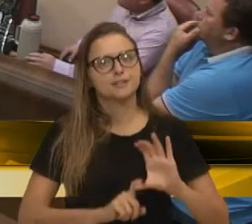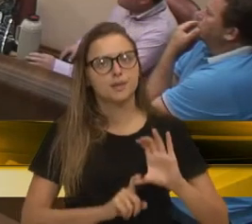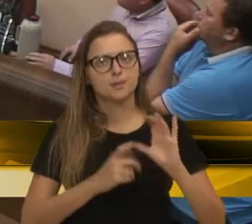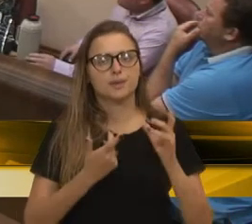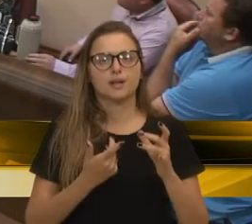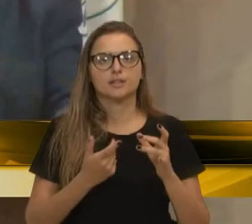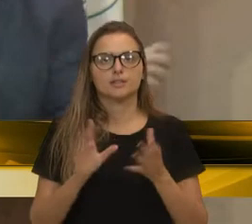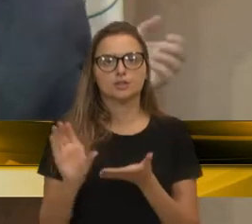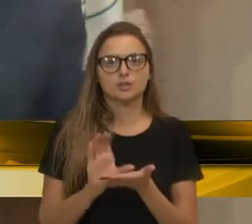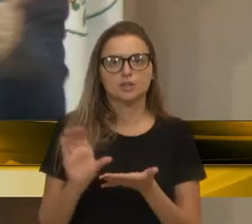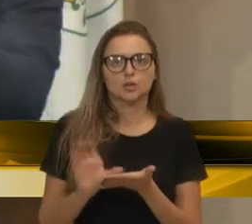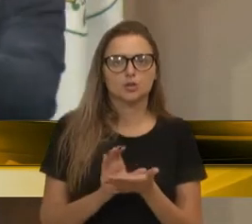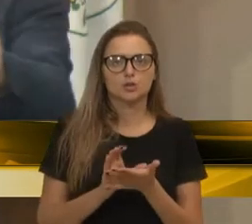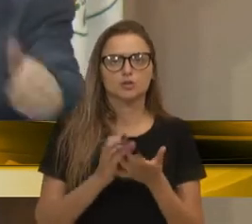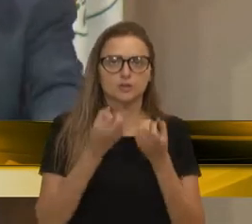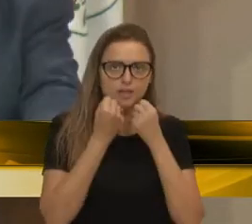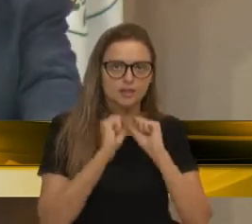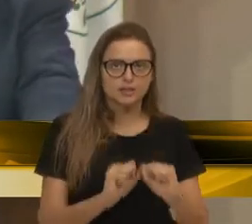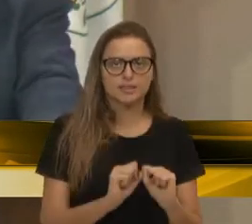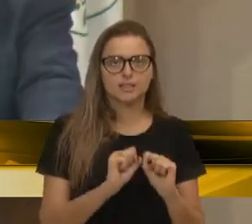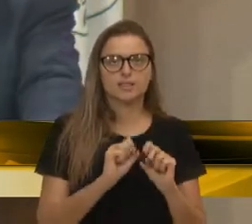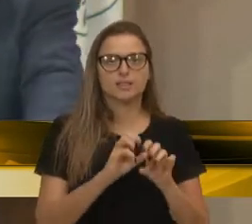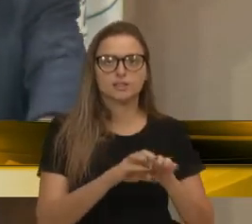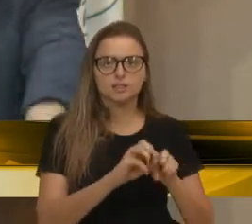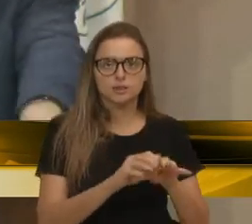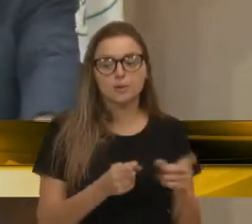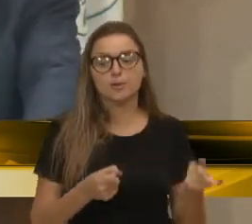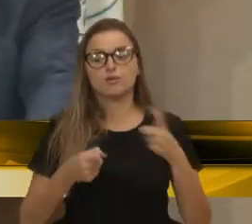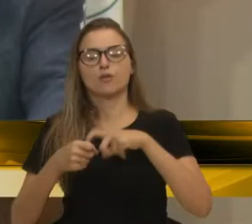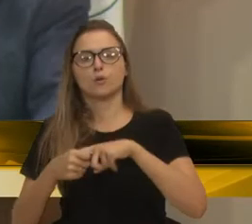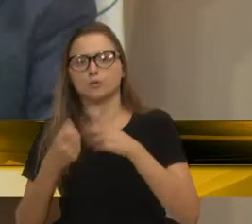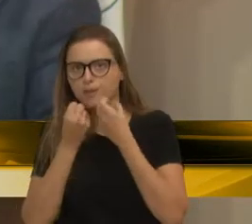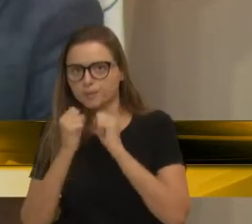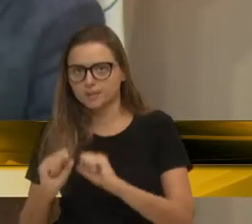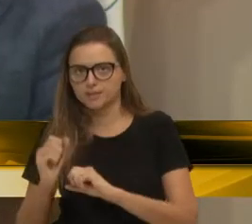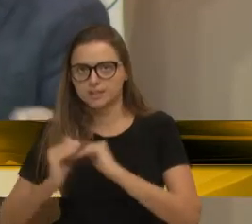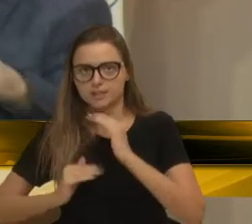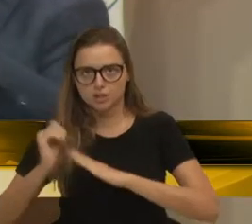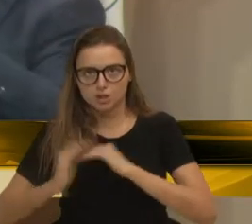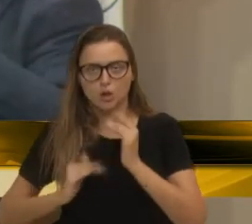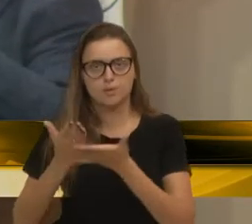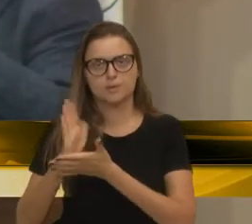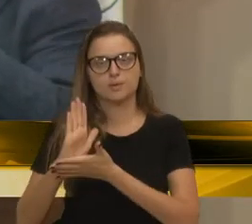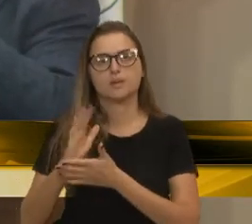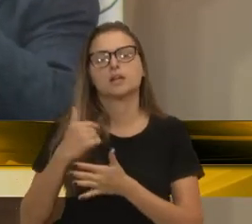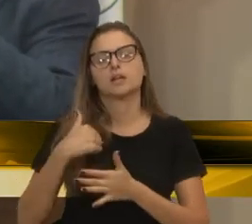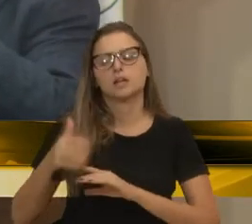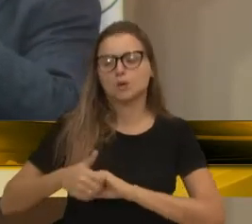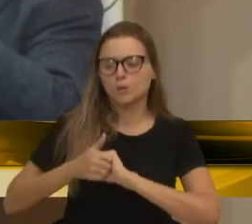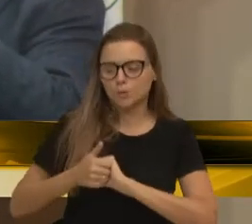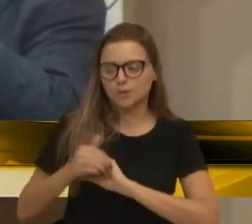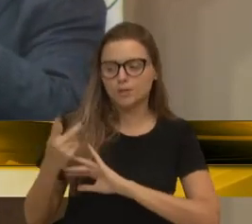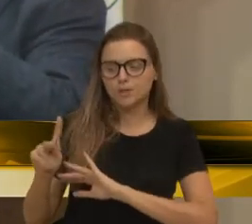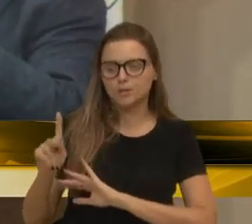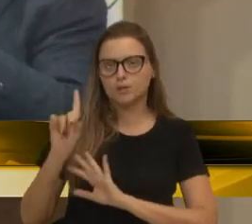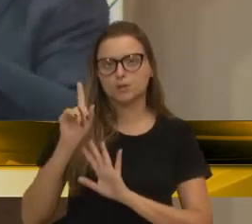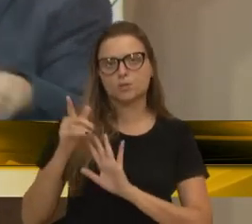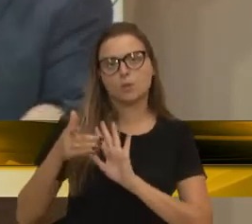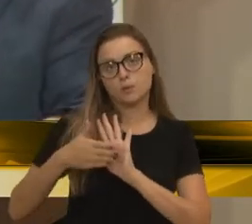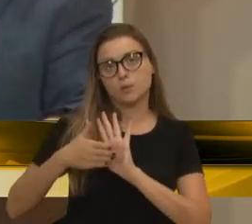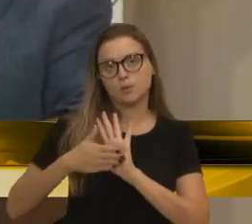da Secretaria de Educação para voltar para a Secretaria de Obras. Então, nesse sentido, lhe cumprimento, vereadora, pela sua iniciativa.